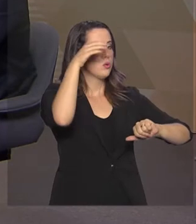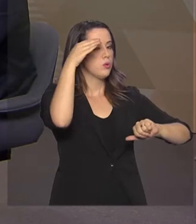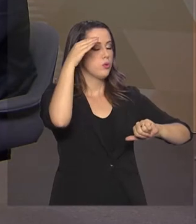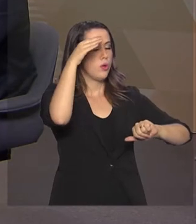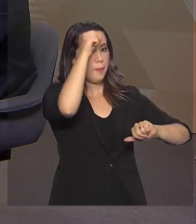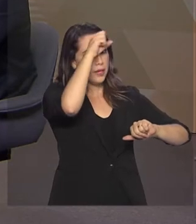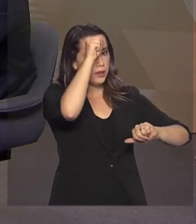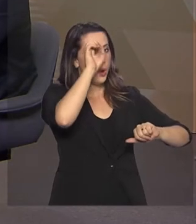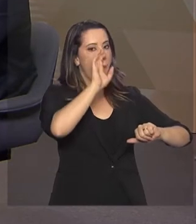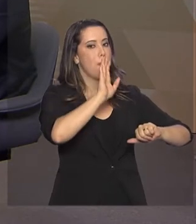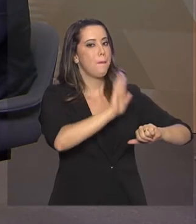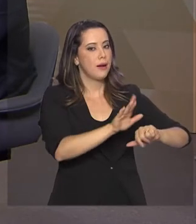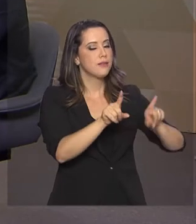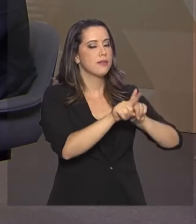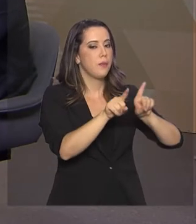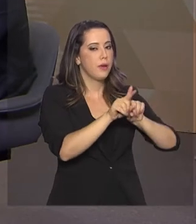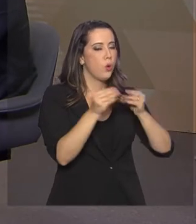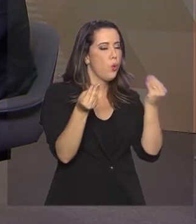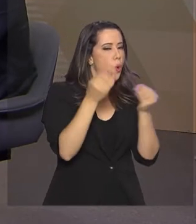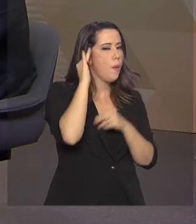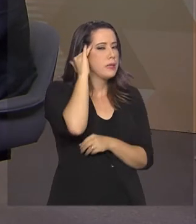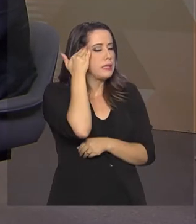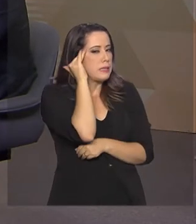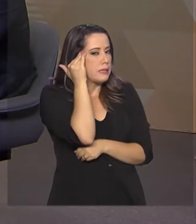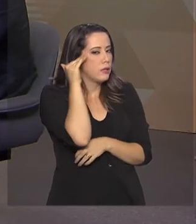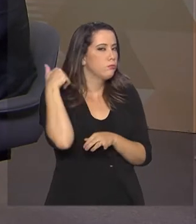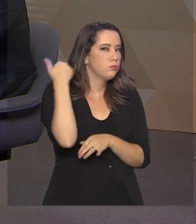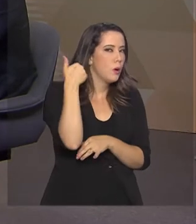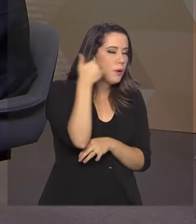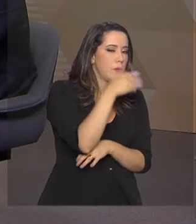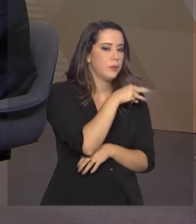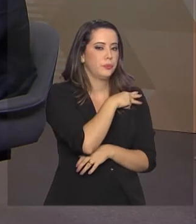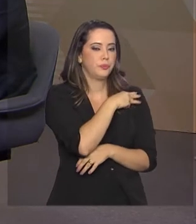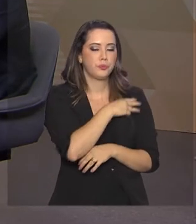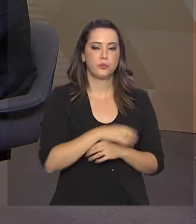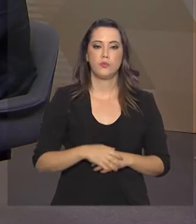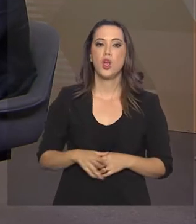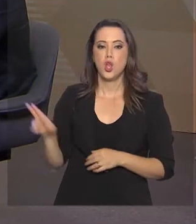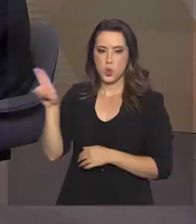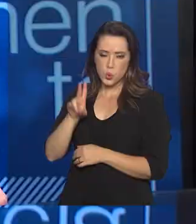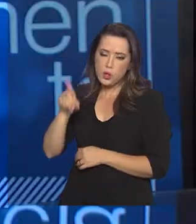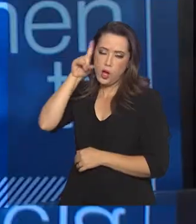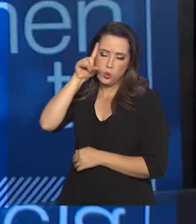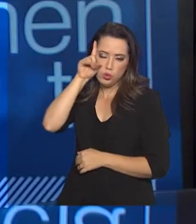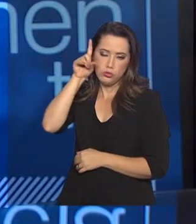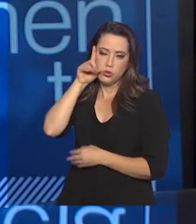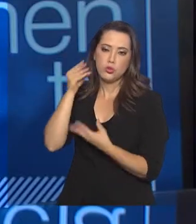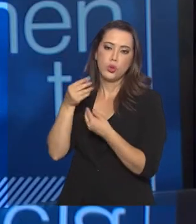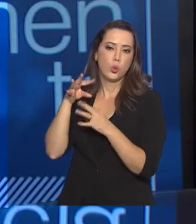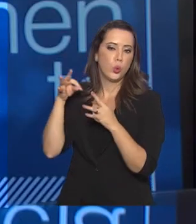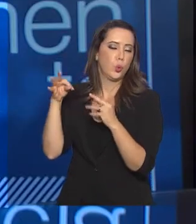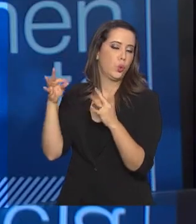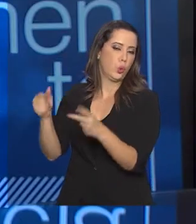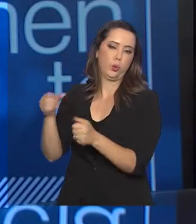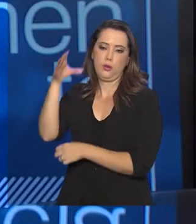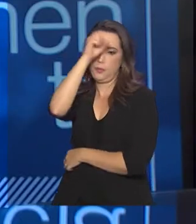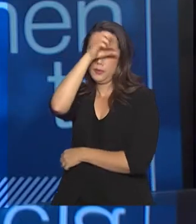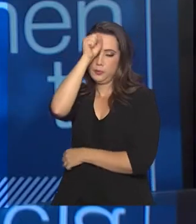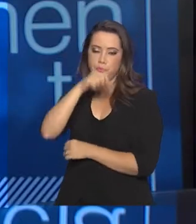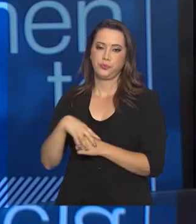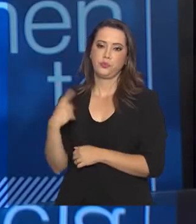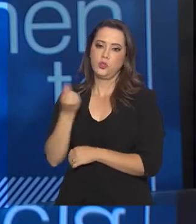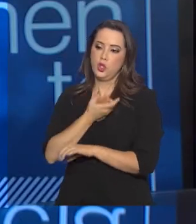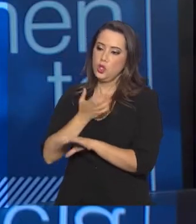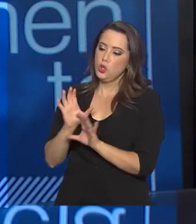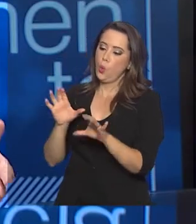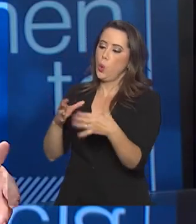interpretar aquilo que ele aprendeu ao longo do ensino médio. E até mesmo colocar no dia a dia, né? Todos esses conhecimentos. A gente está falando aqui de áreas,